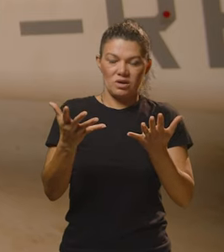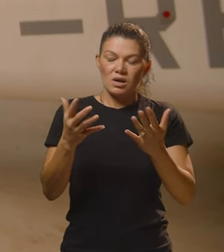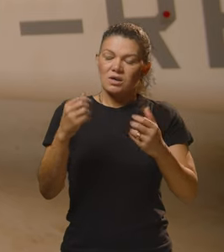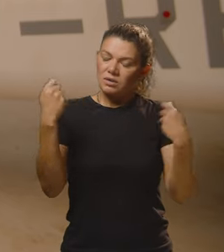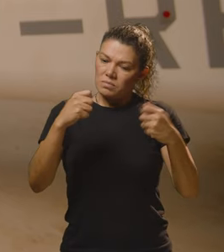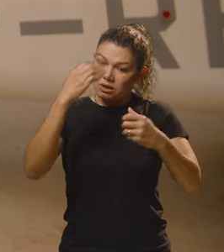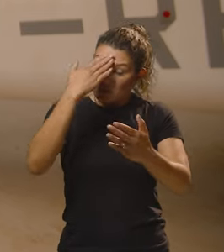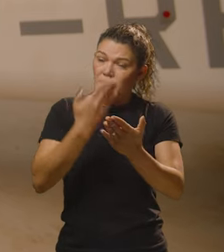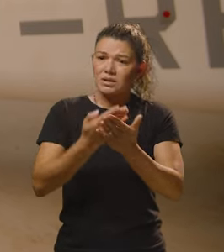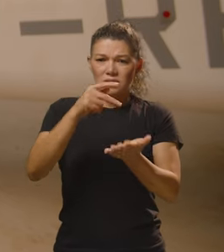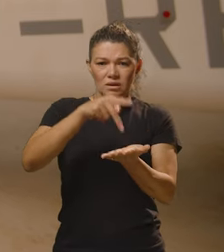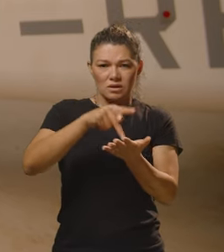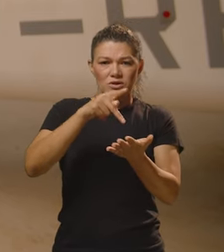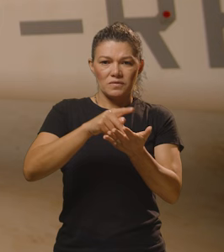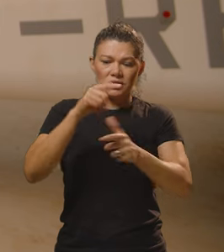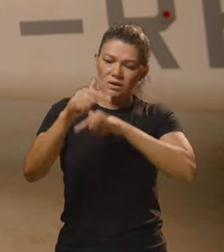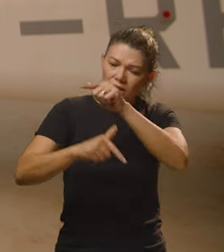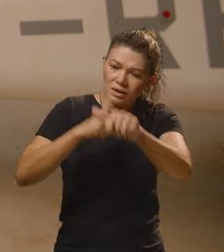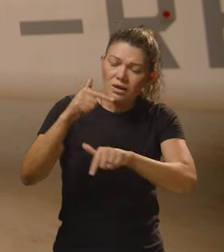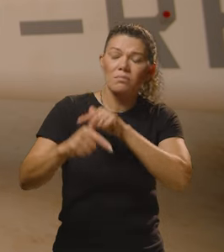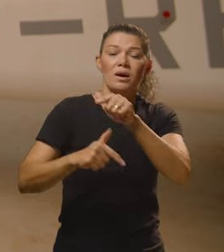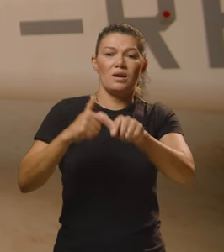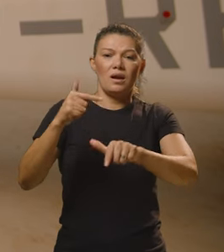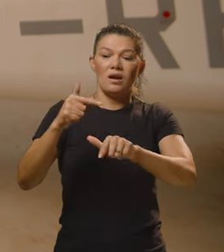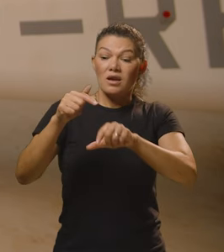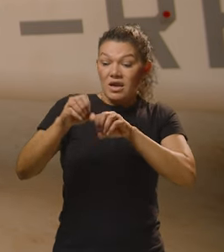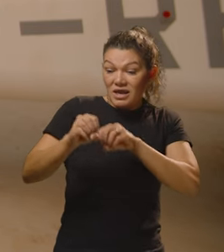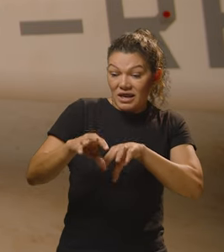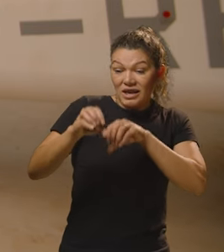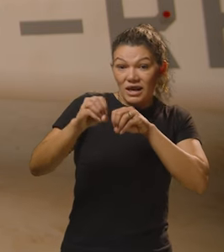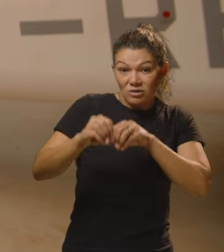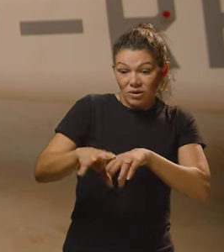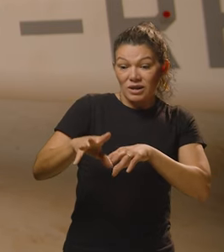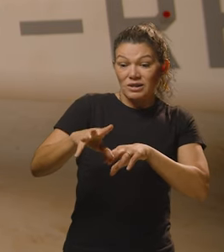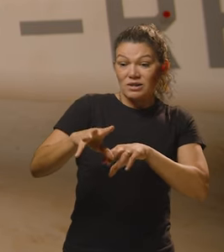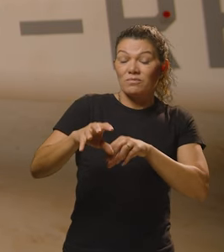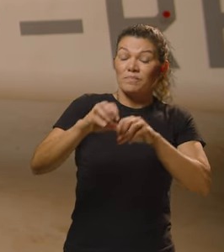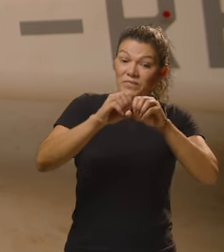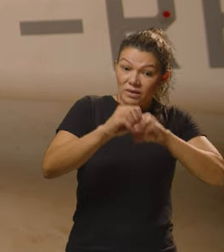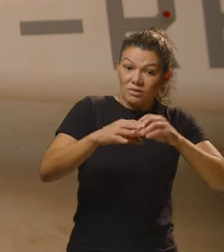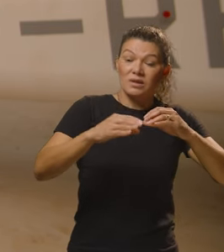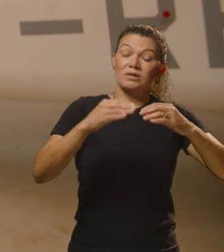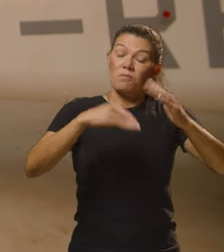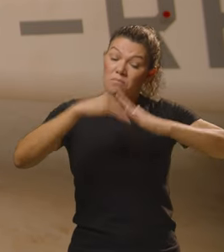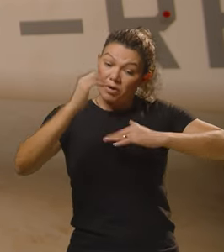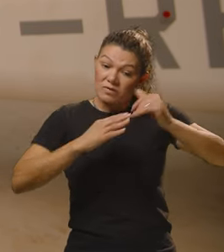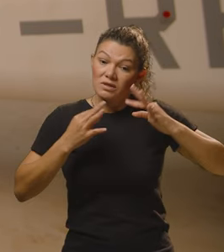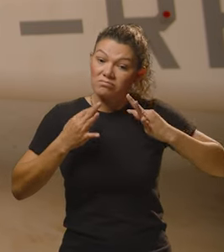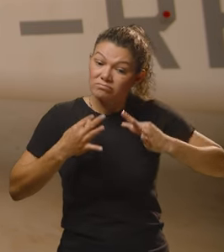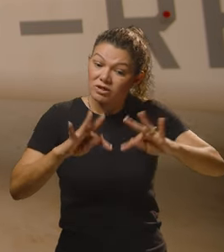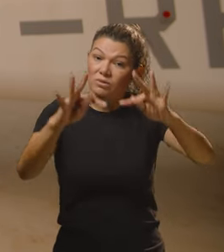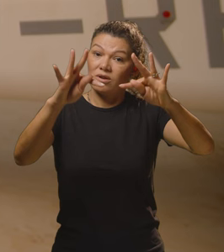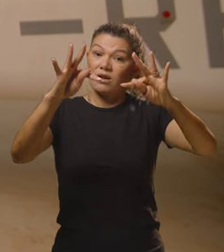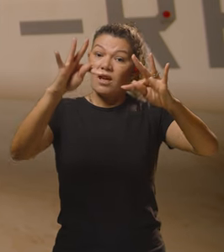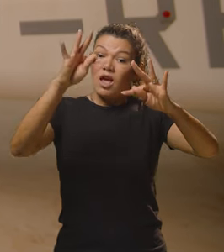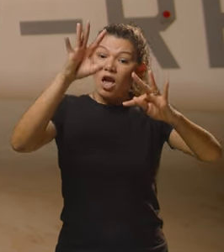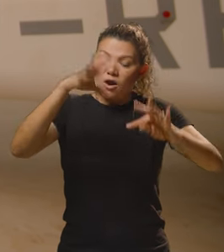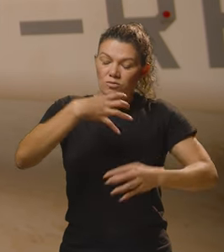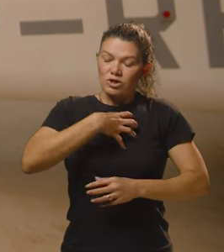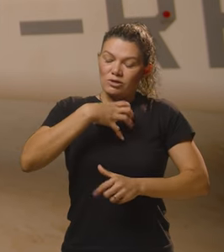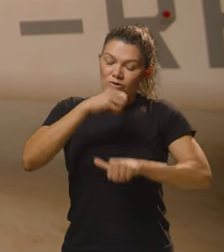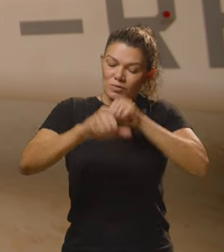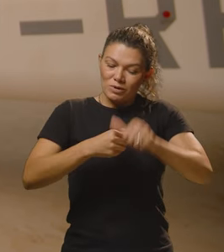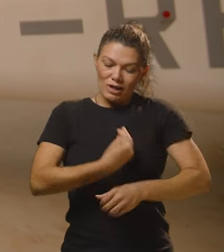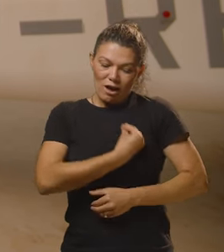A gente precisa acreditar de fato e trabalhar para isso, que a educação seja realmente educação profissional e tecnológica, seja uma ferramenta de